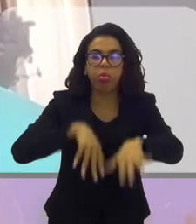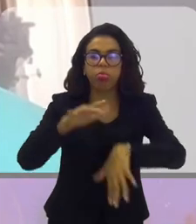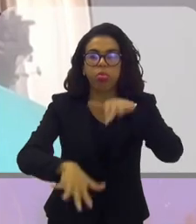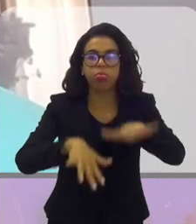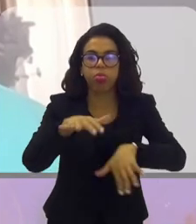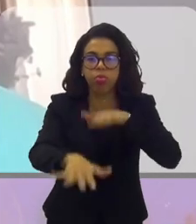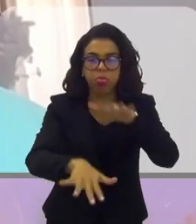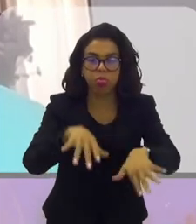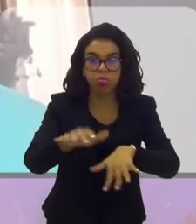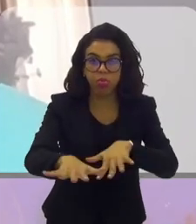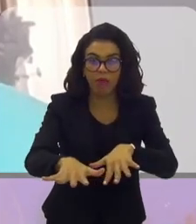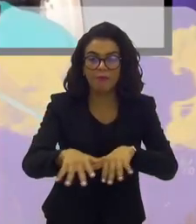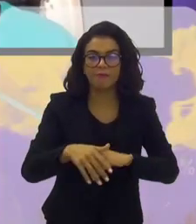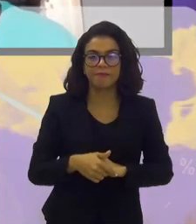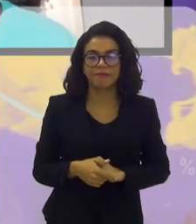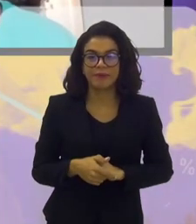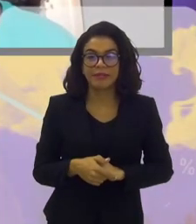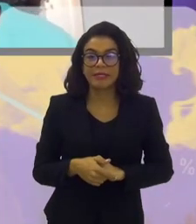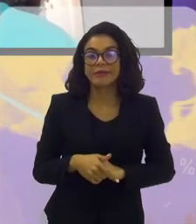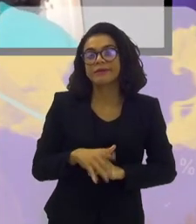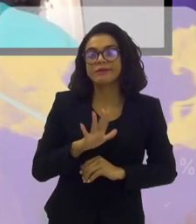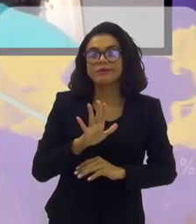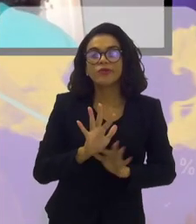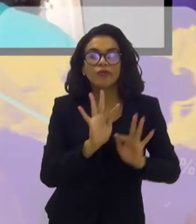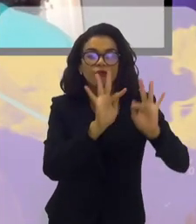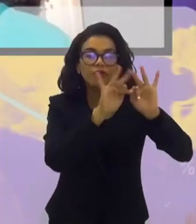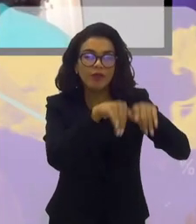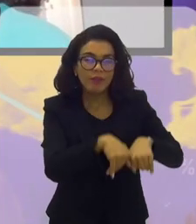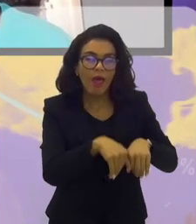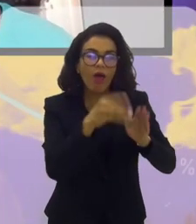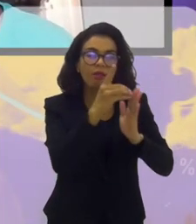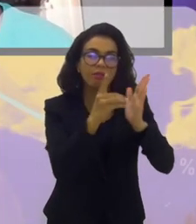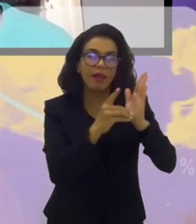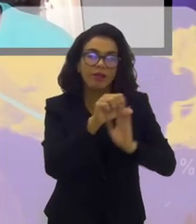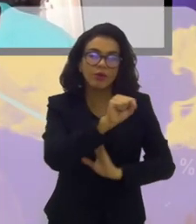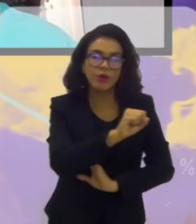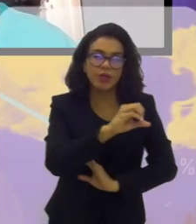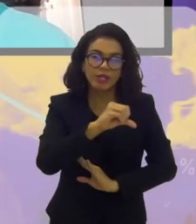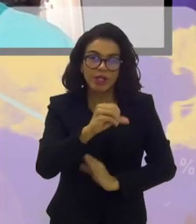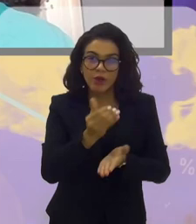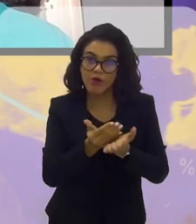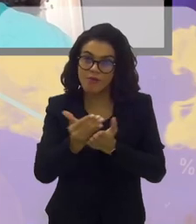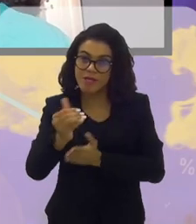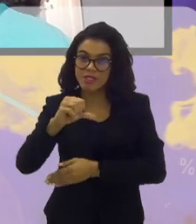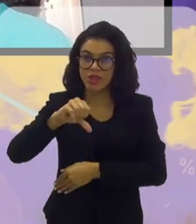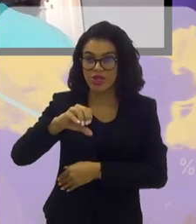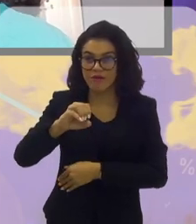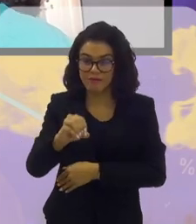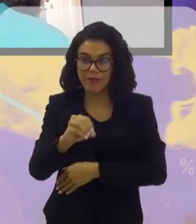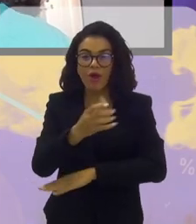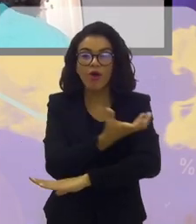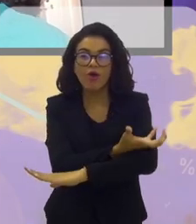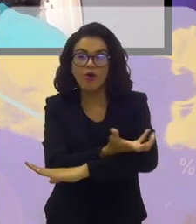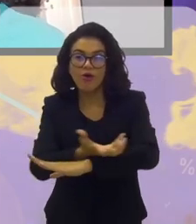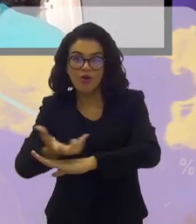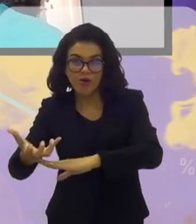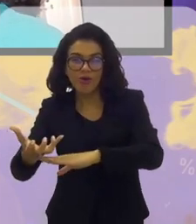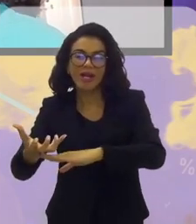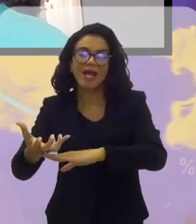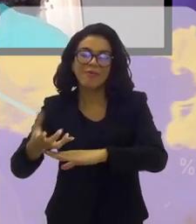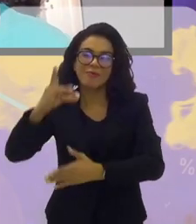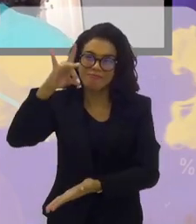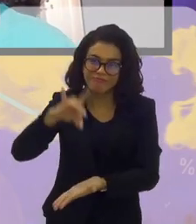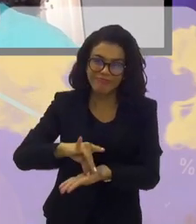andava. Então, no final da década de 80 para 90, começam a sair os gramados nativos,